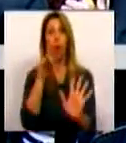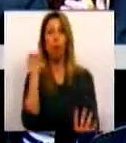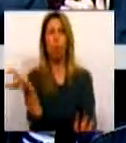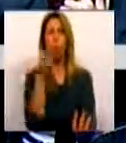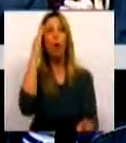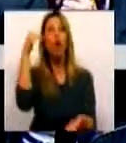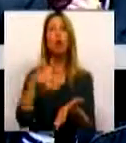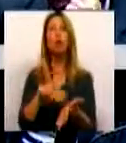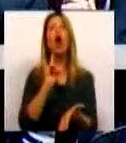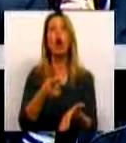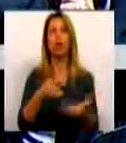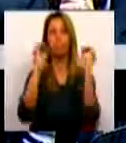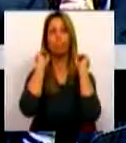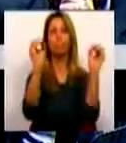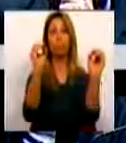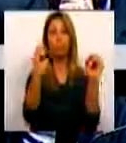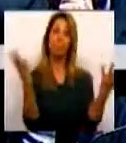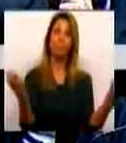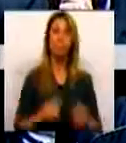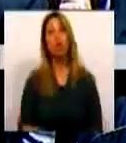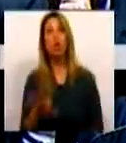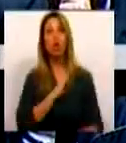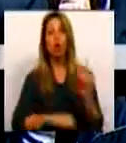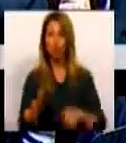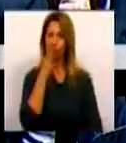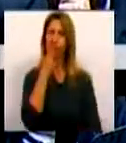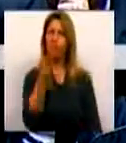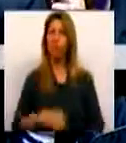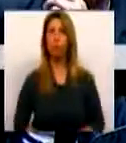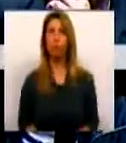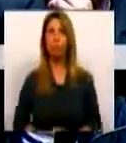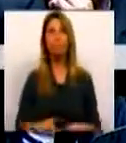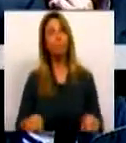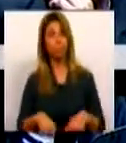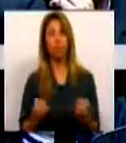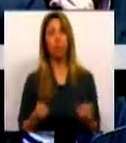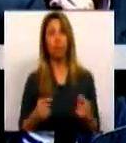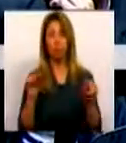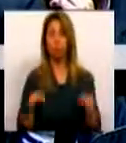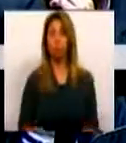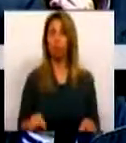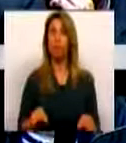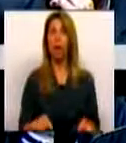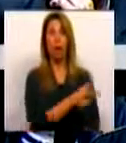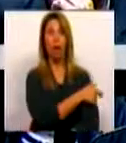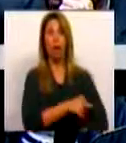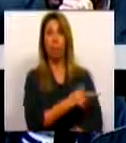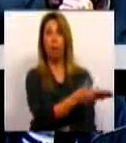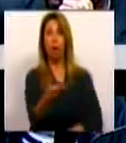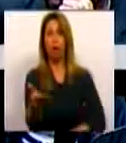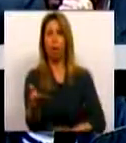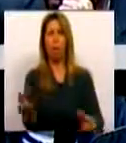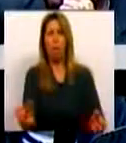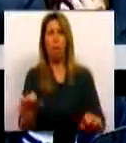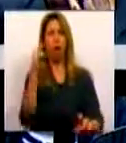resultado zero. Porque os senhores deputados e os partidos que aqui representam não tinham nenhuma